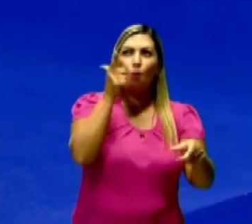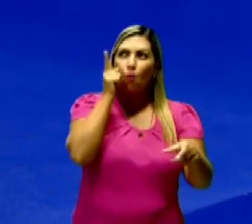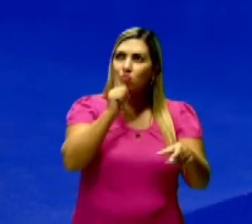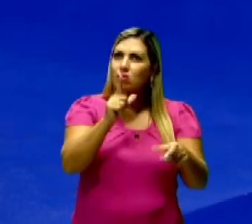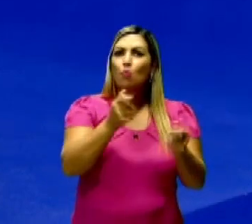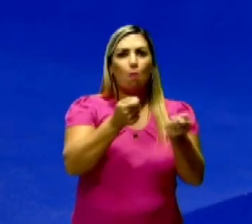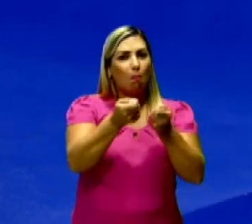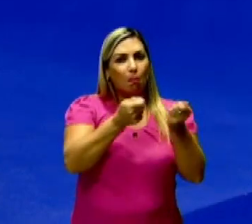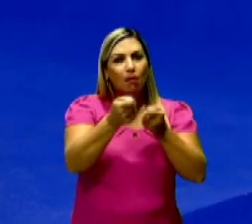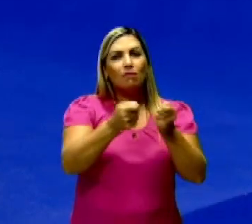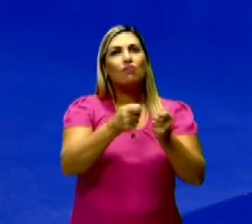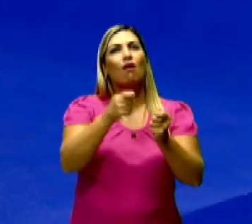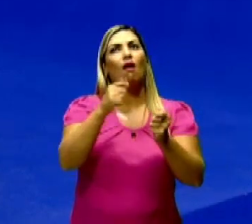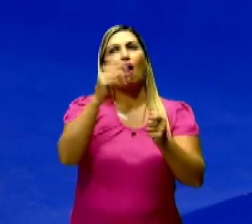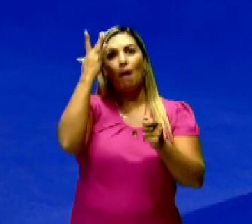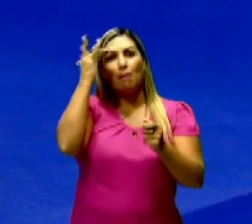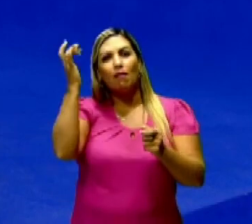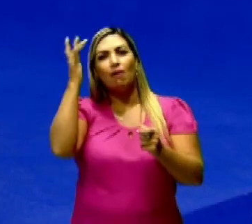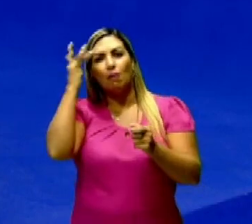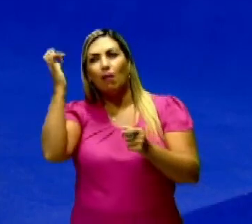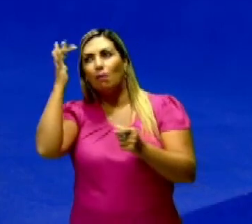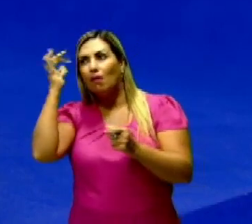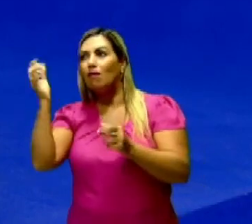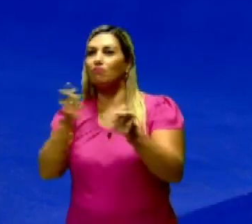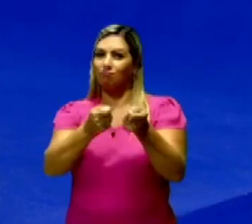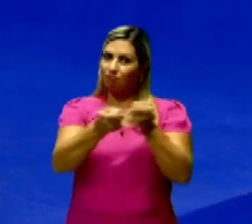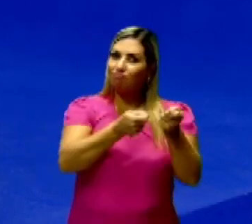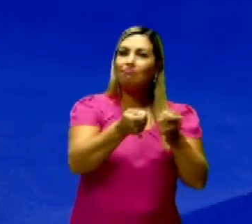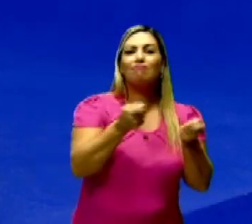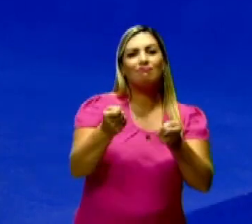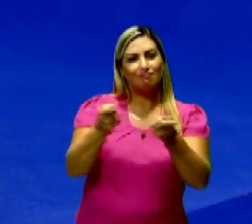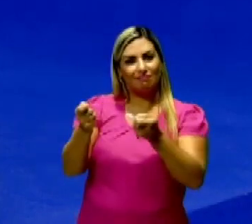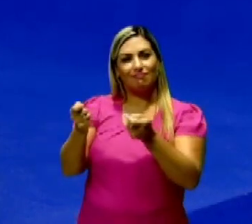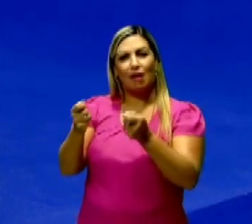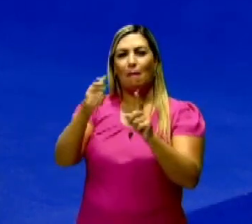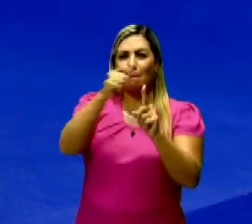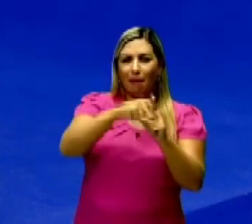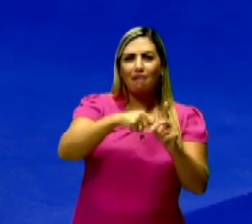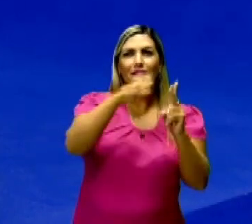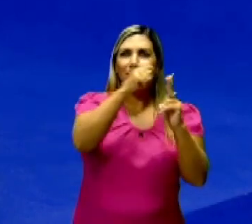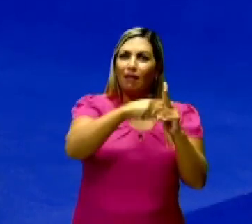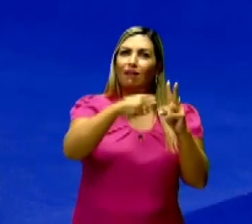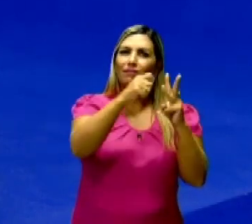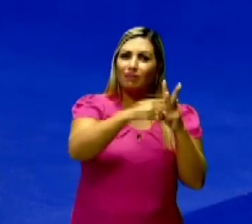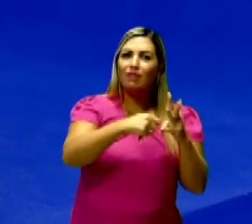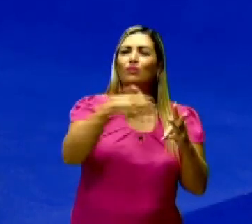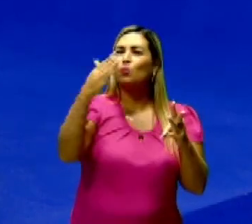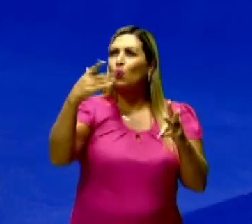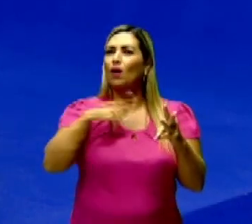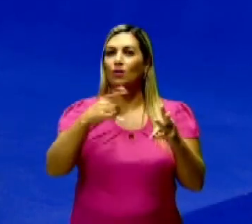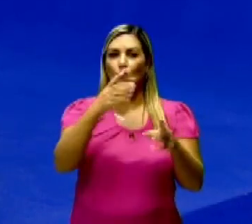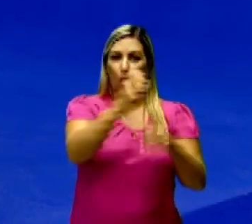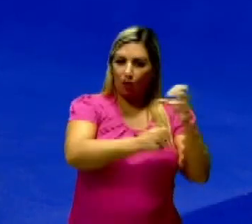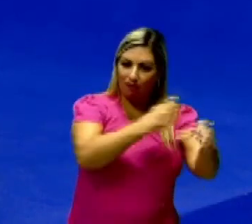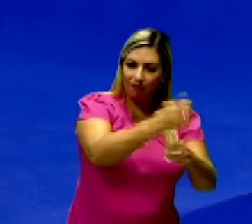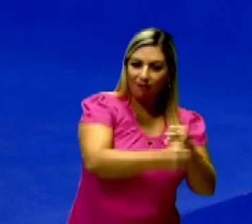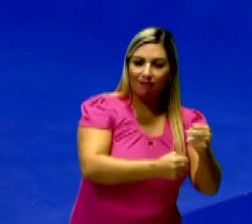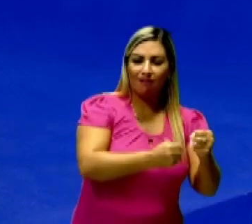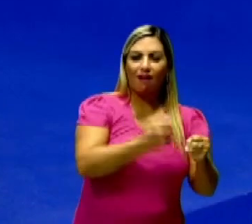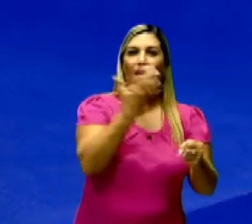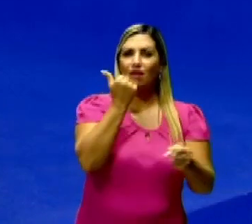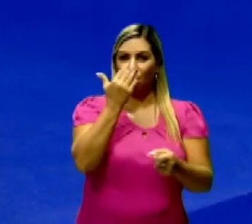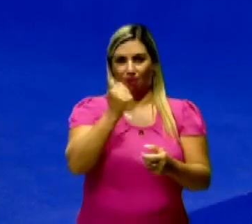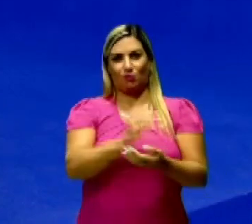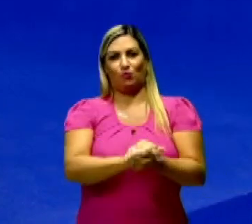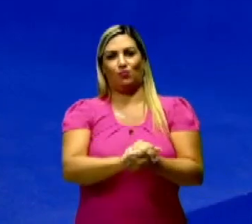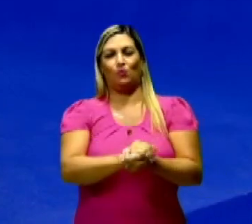planejar o meu dia seguinte, tá? Então eu consigo planejar, né, essa plantação. Pra quando que eu vou ter esse alimento? Quais são os